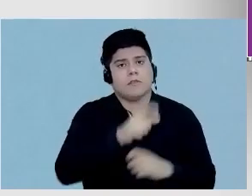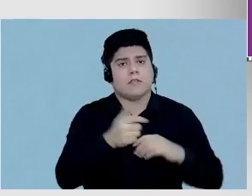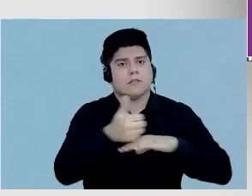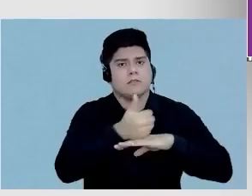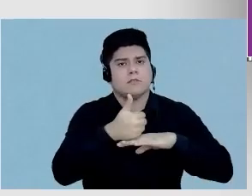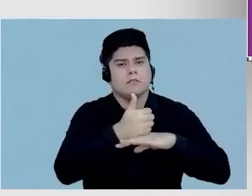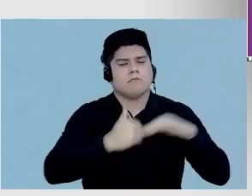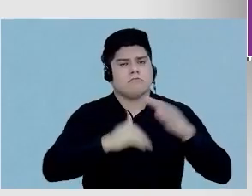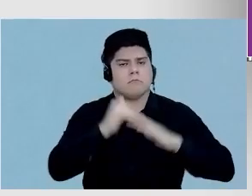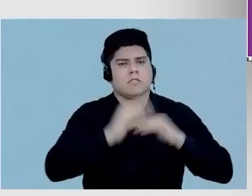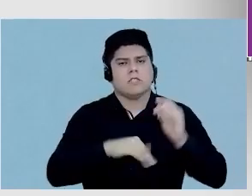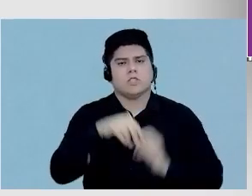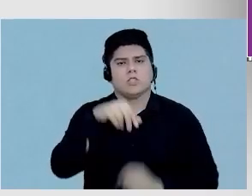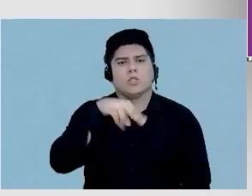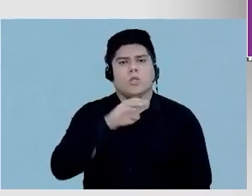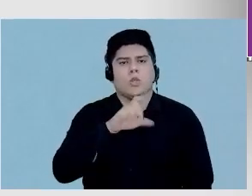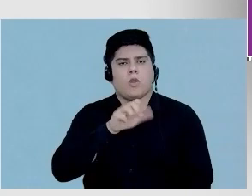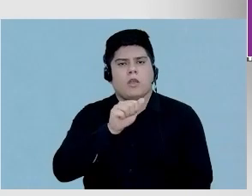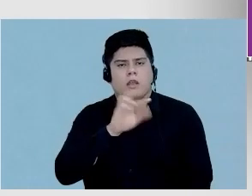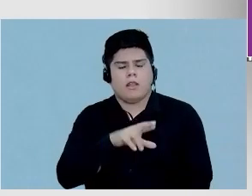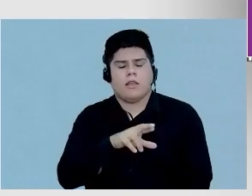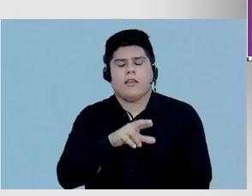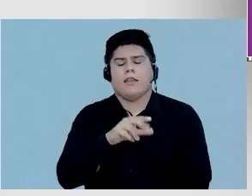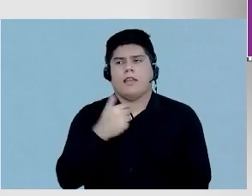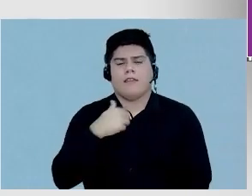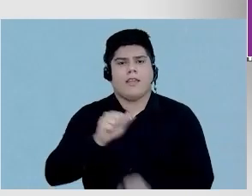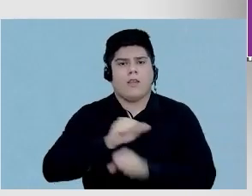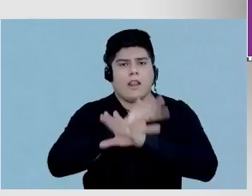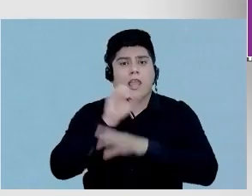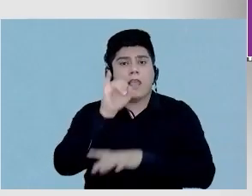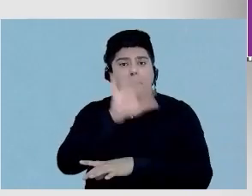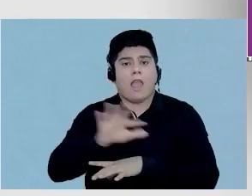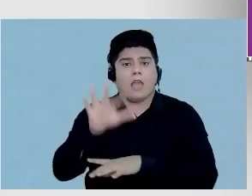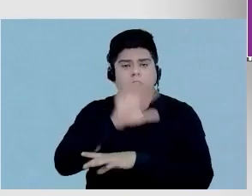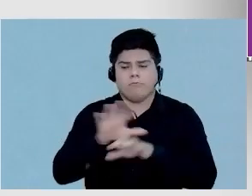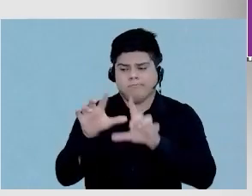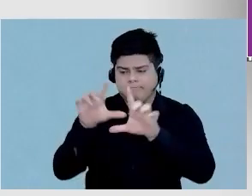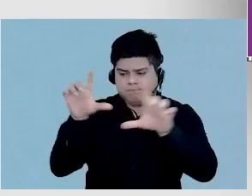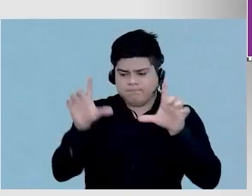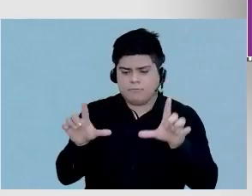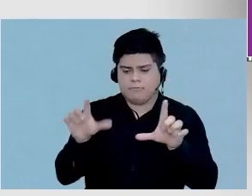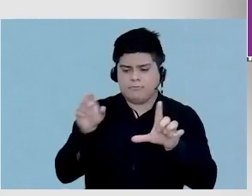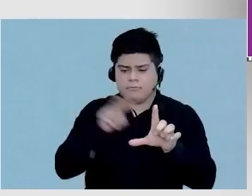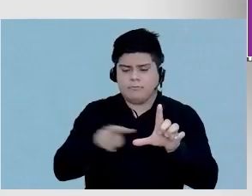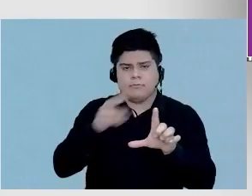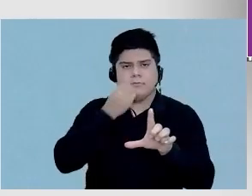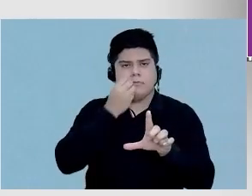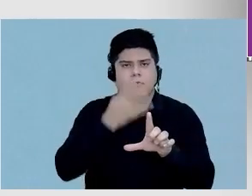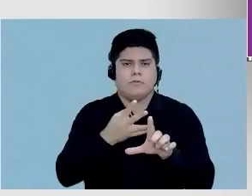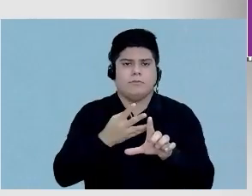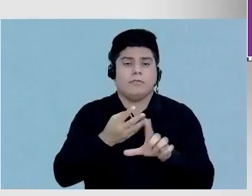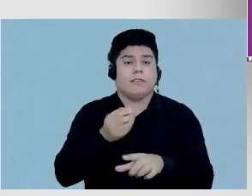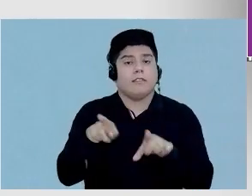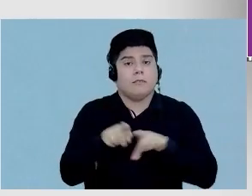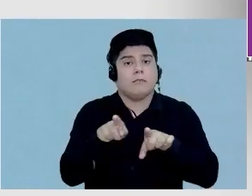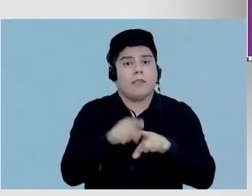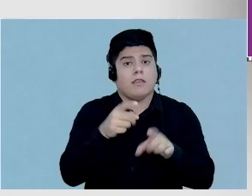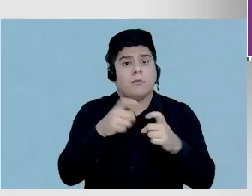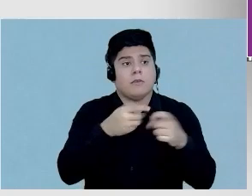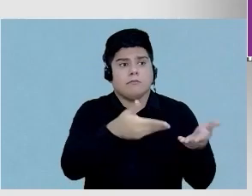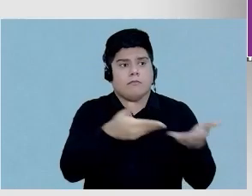tecnologia e vai ter qualidade de imagens muito boas. E é muito bom a experiência para o médico solicitante.